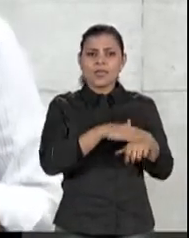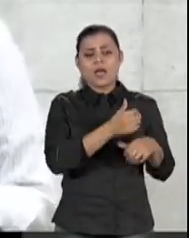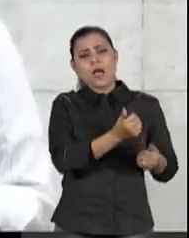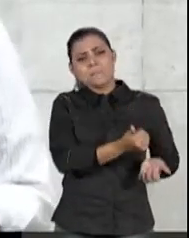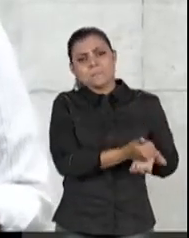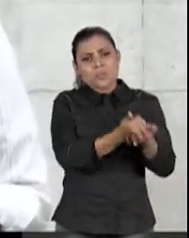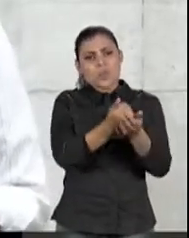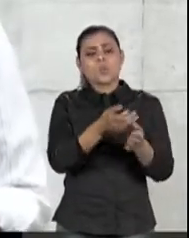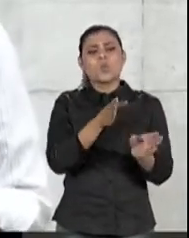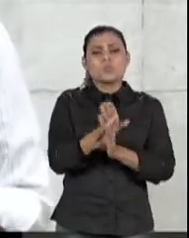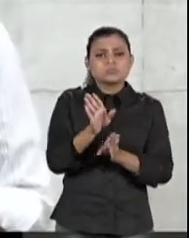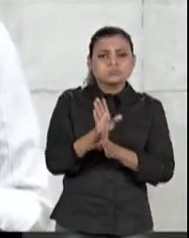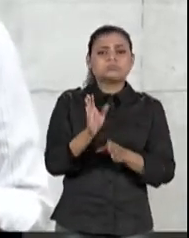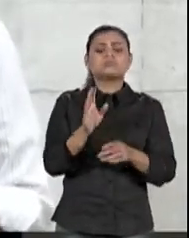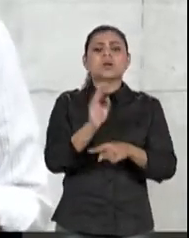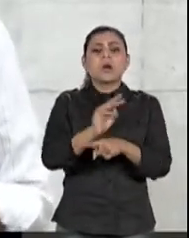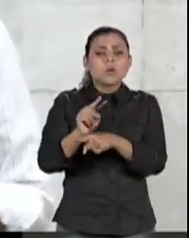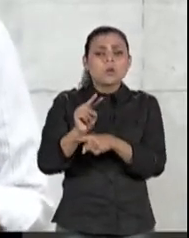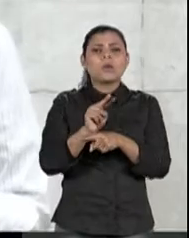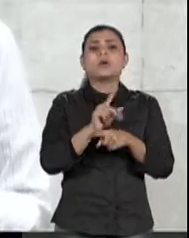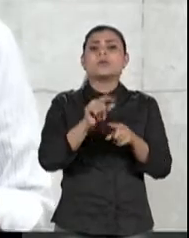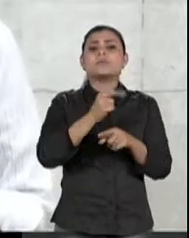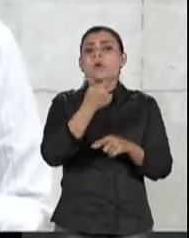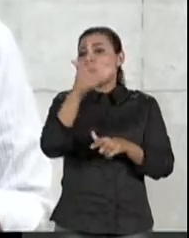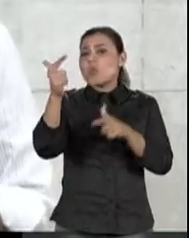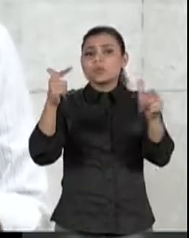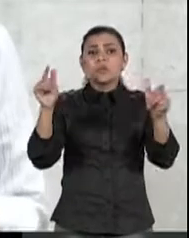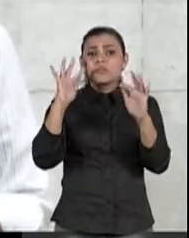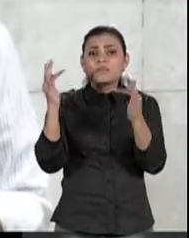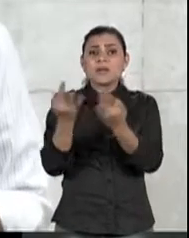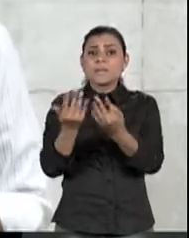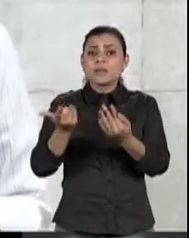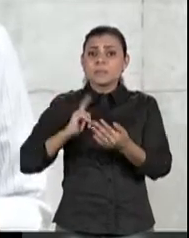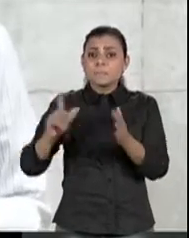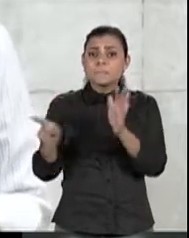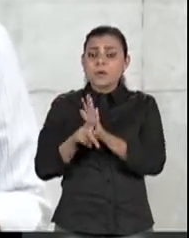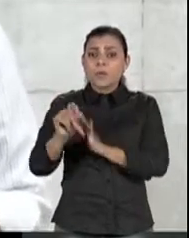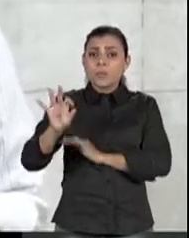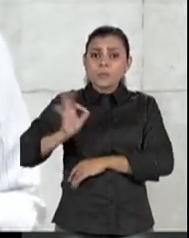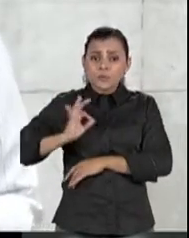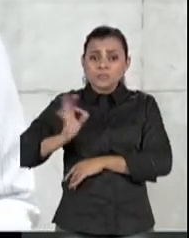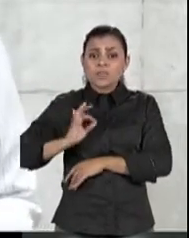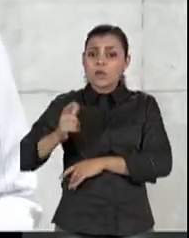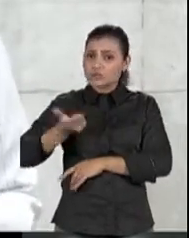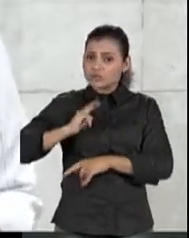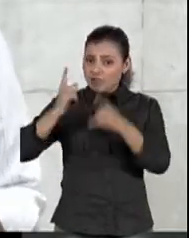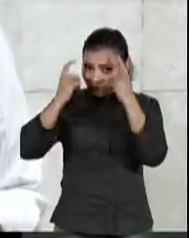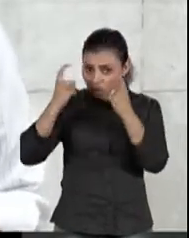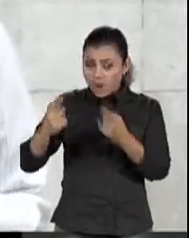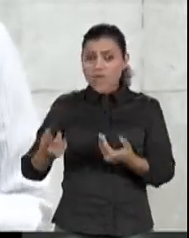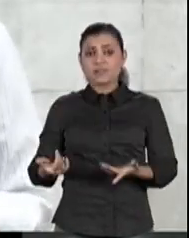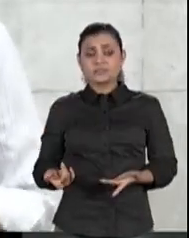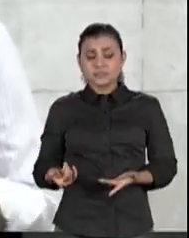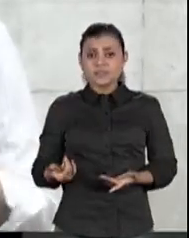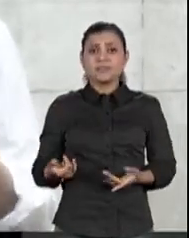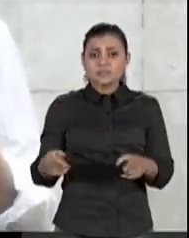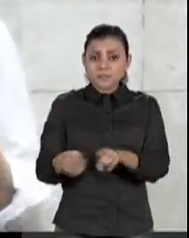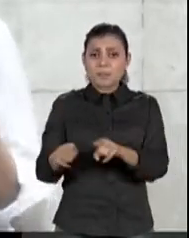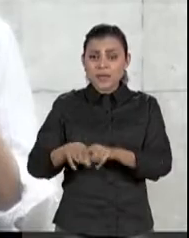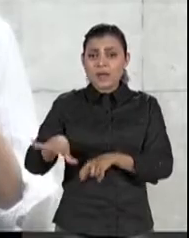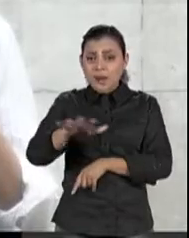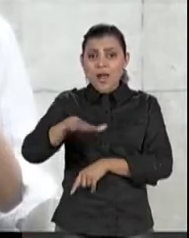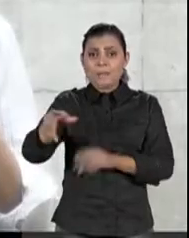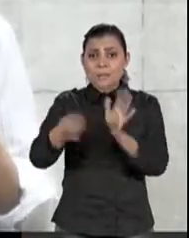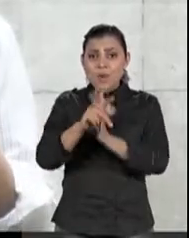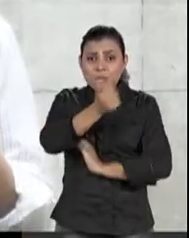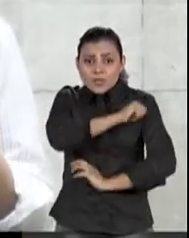assistência, deu atendimento, fez acompanhamento de várias famílias de policiais vítimas da violência brutal e de onda do